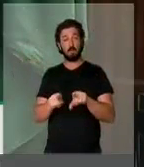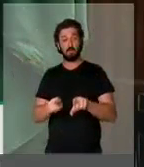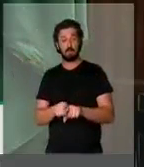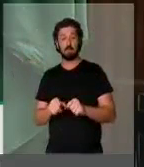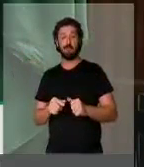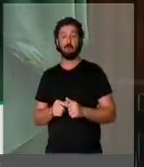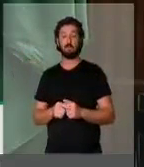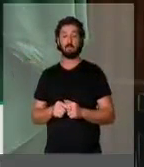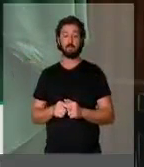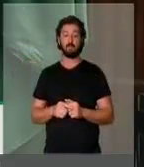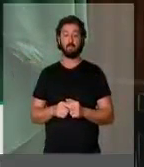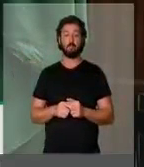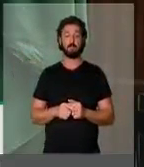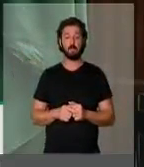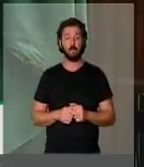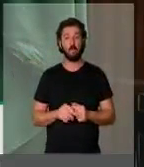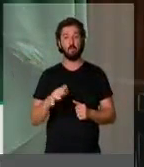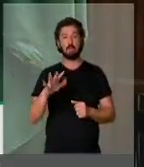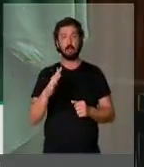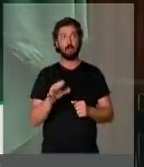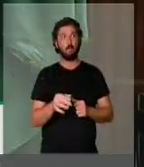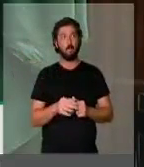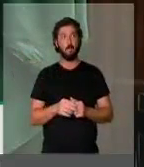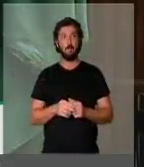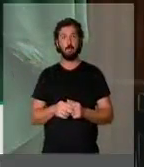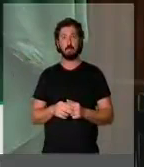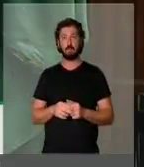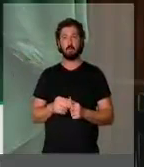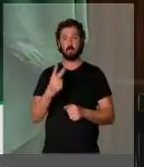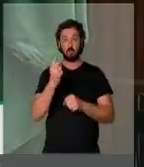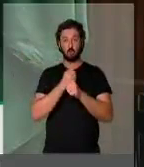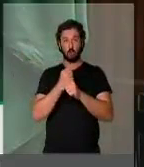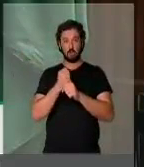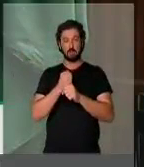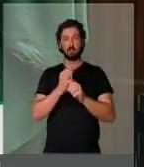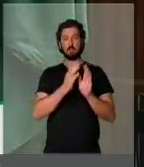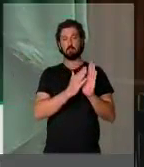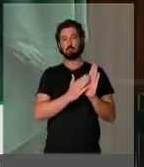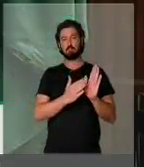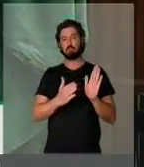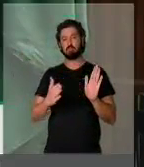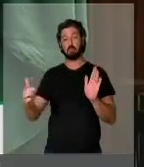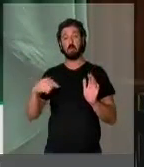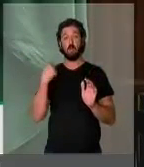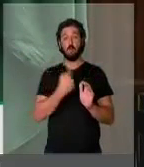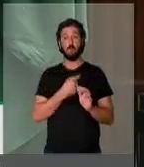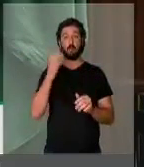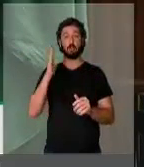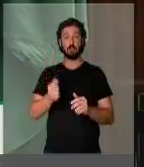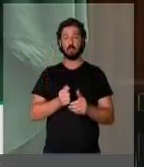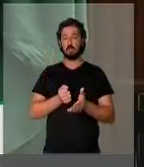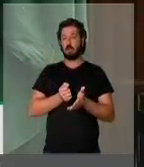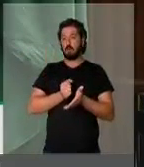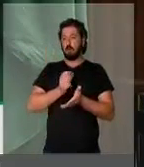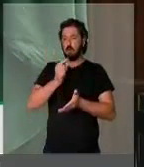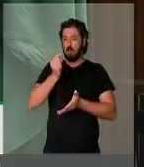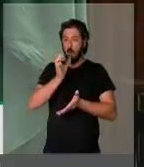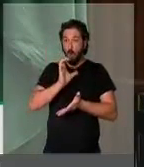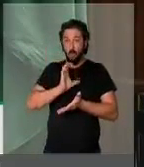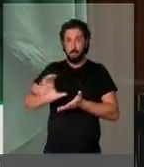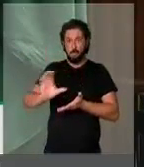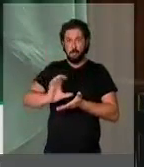ao longo desses quase mais de dois anos, melhor dizendo, nós já aportamos muitos recursos